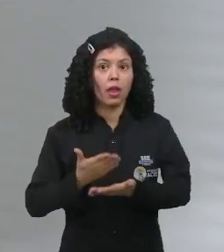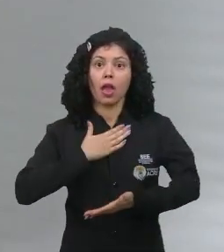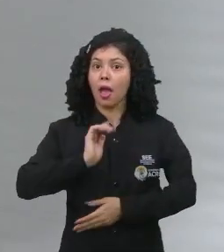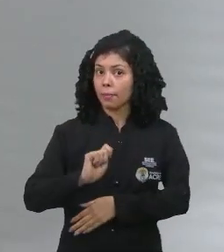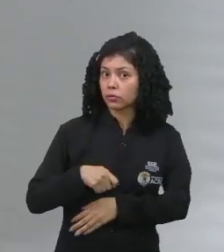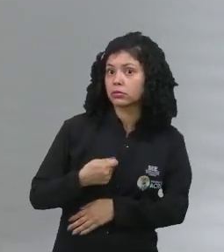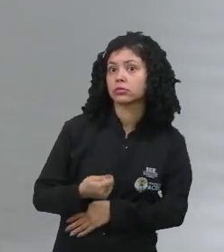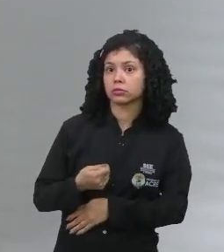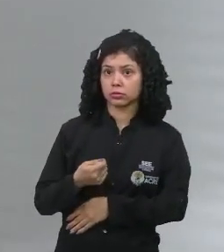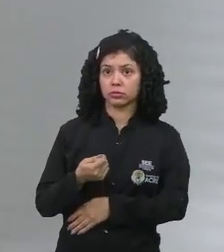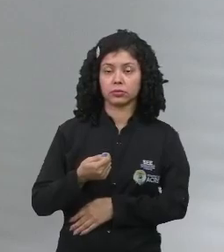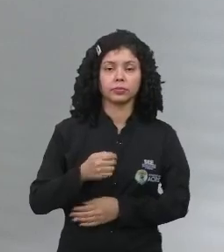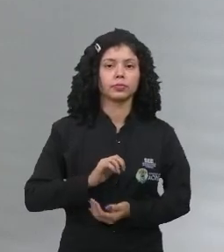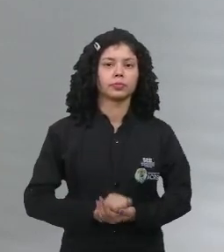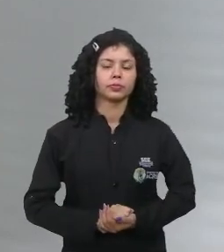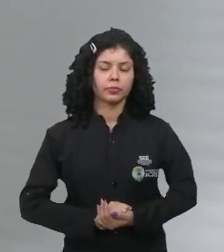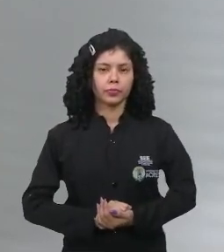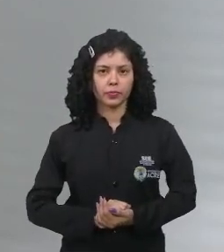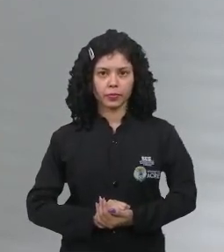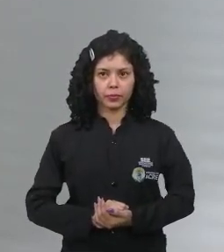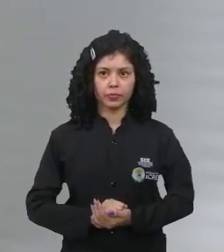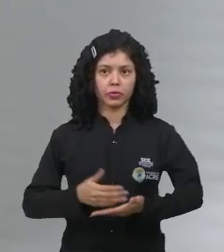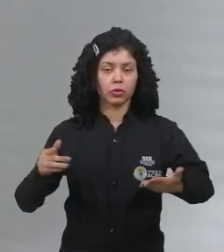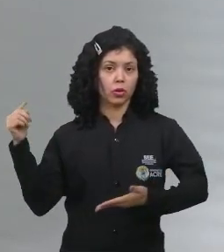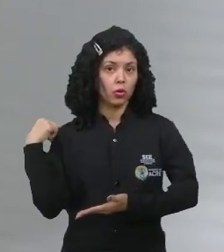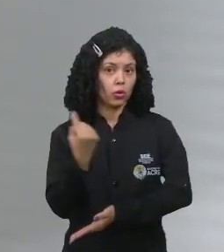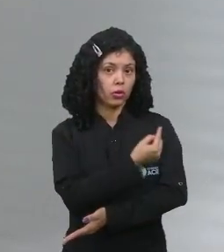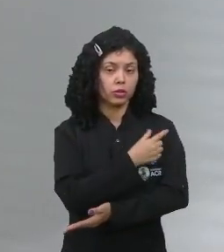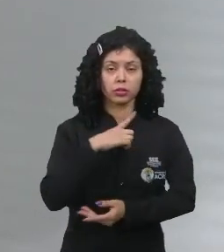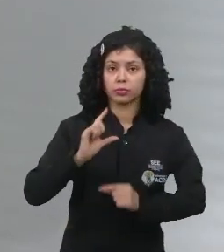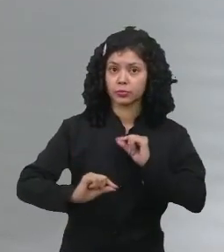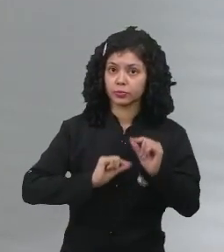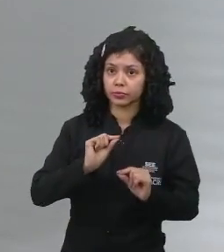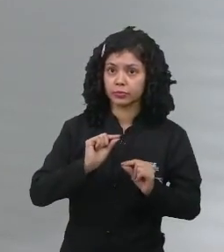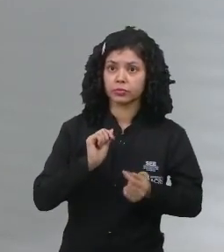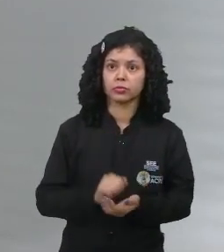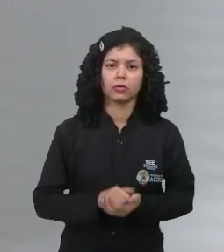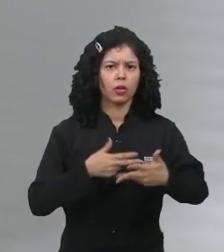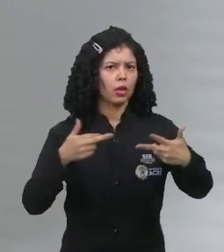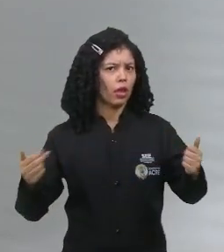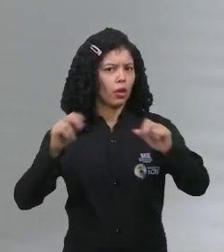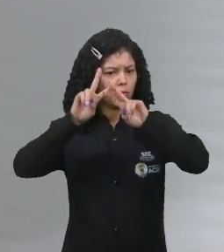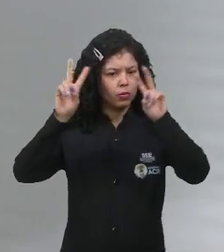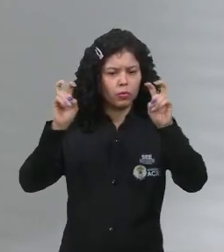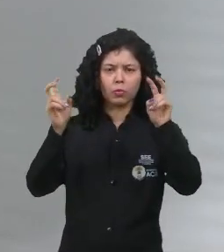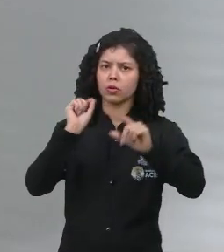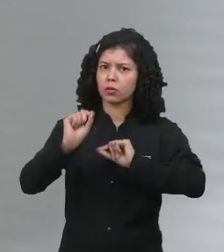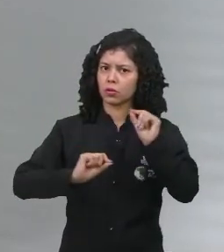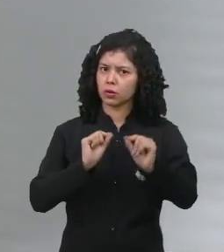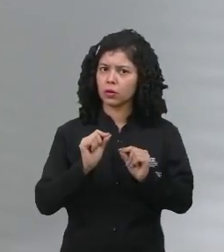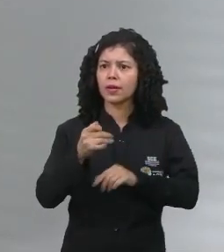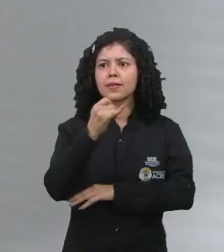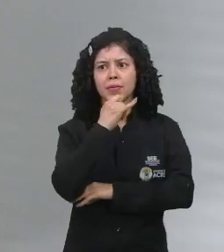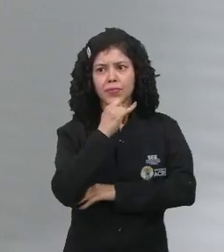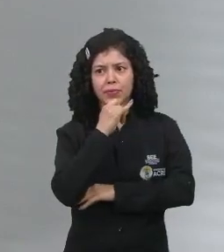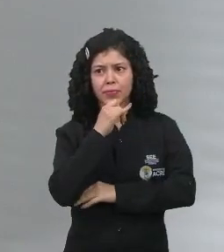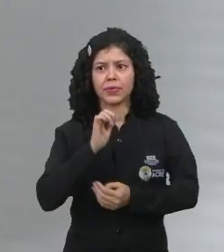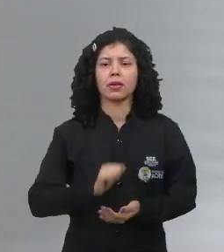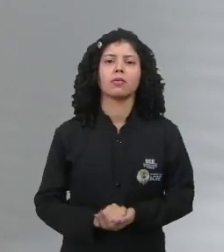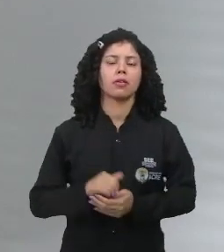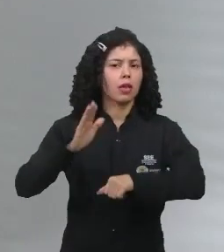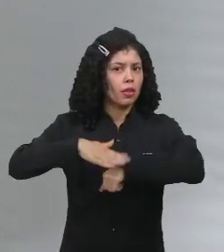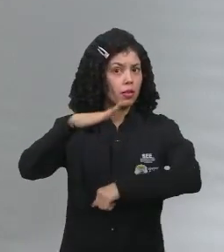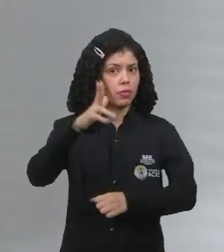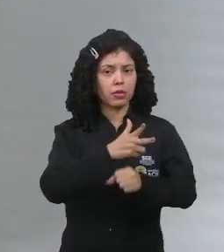este é o meu sinal. Nós temos aqui um objeto de conhecimento a exemplo das demais